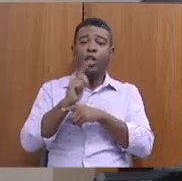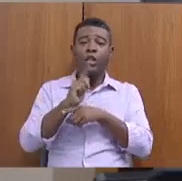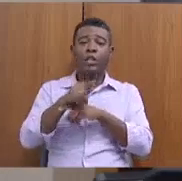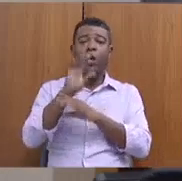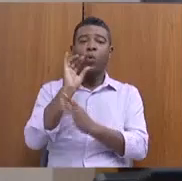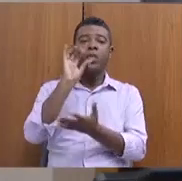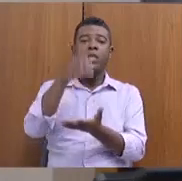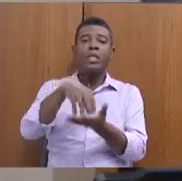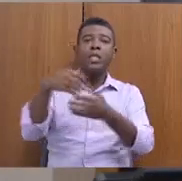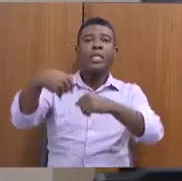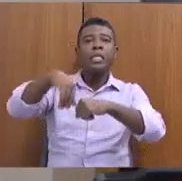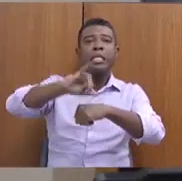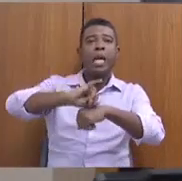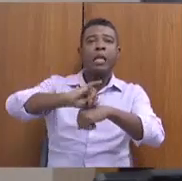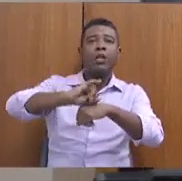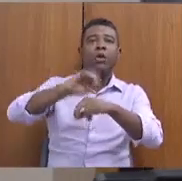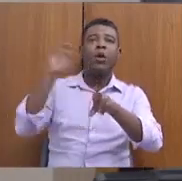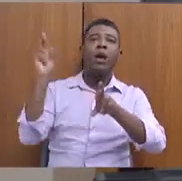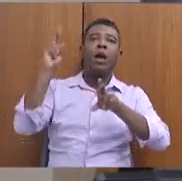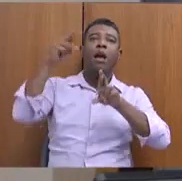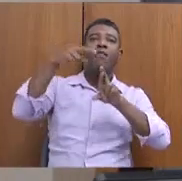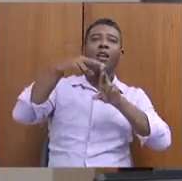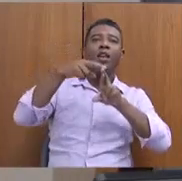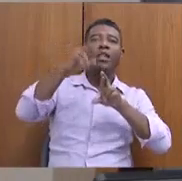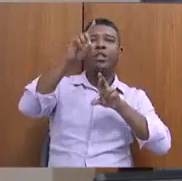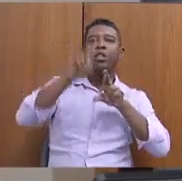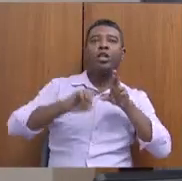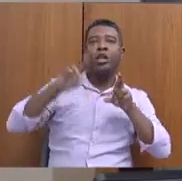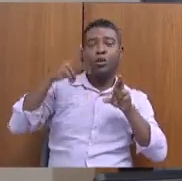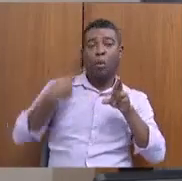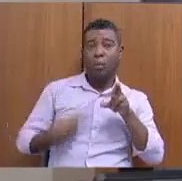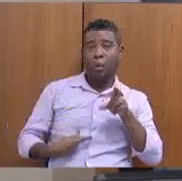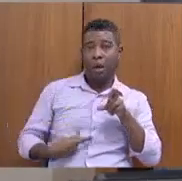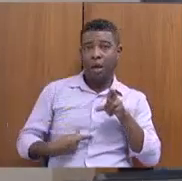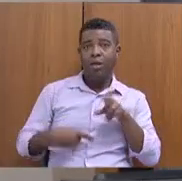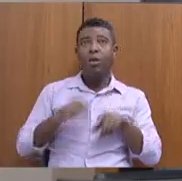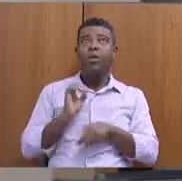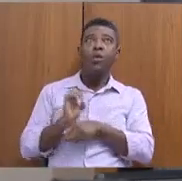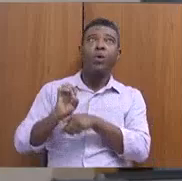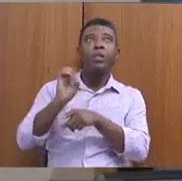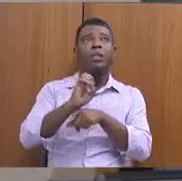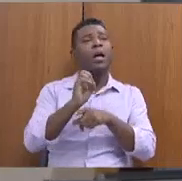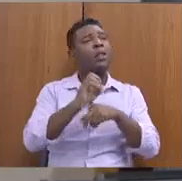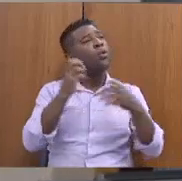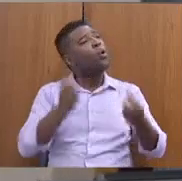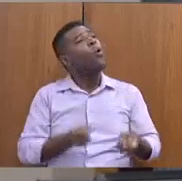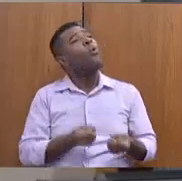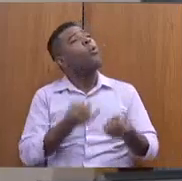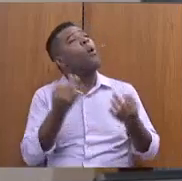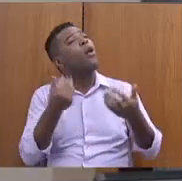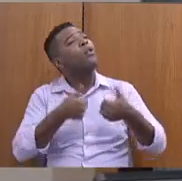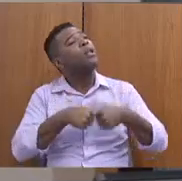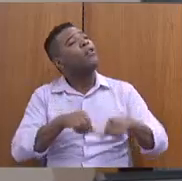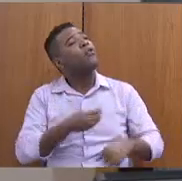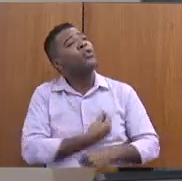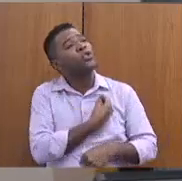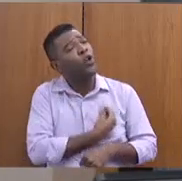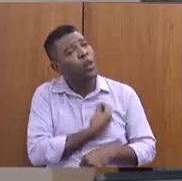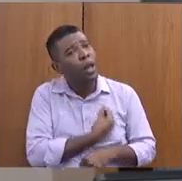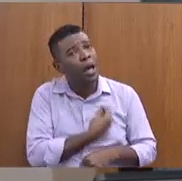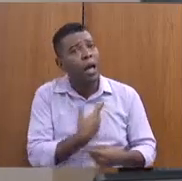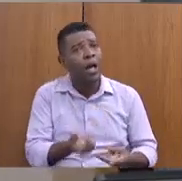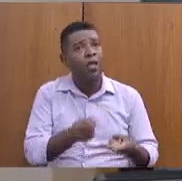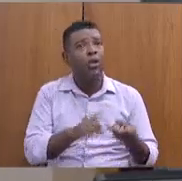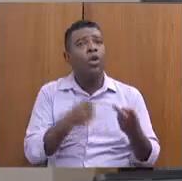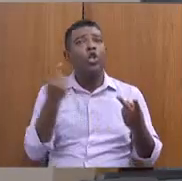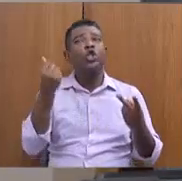Humanos no Estado, especificando quantos centros estão em funcionamento, qual a destinação dos recursos para a execução desses